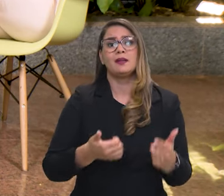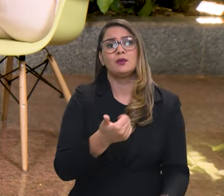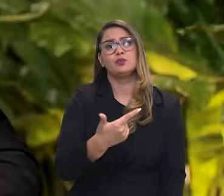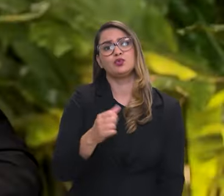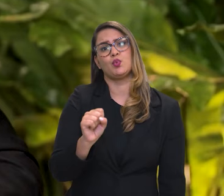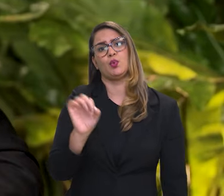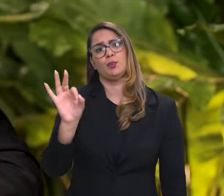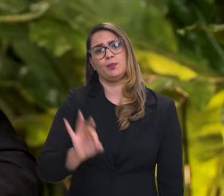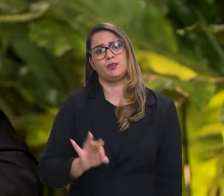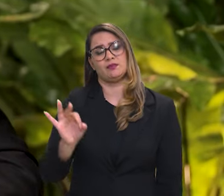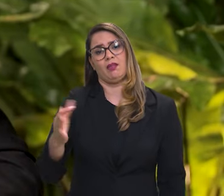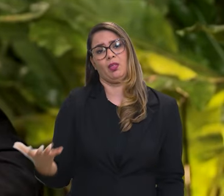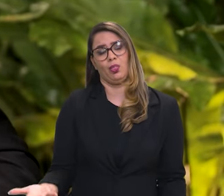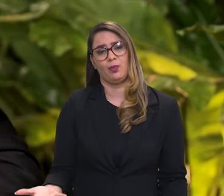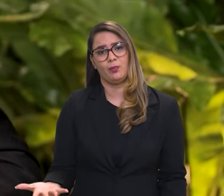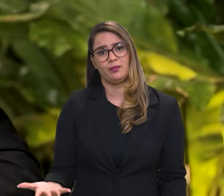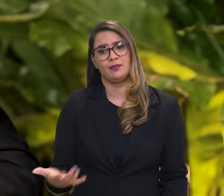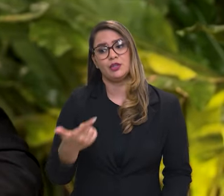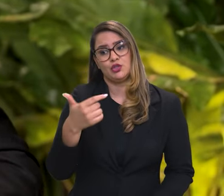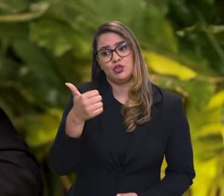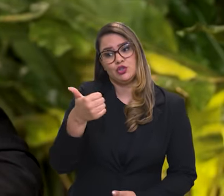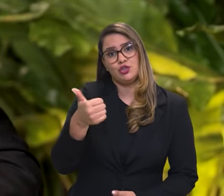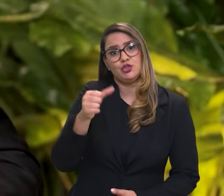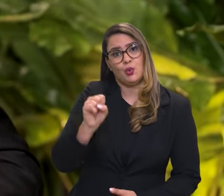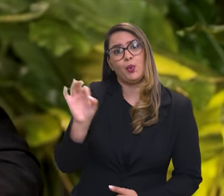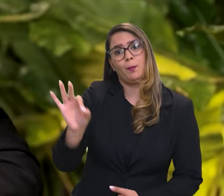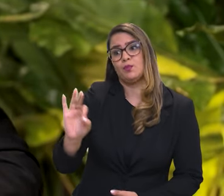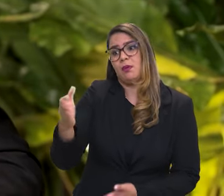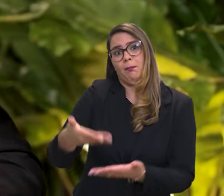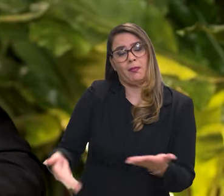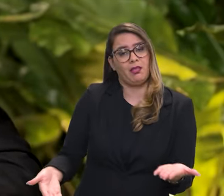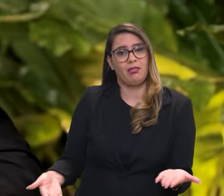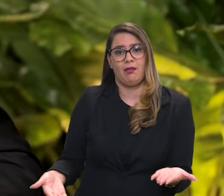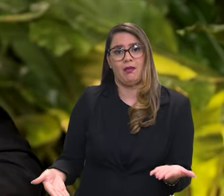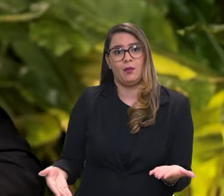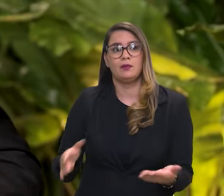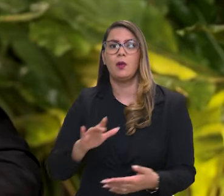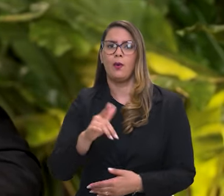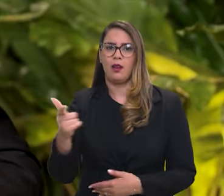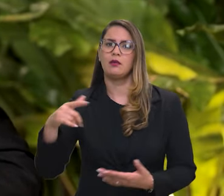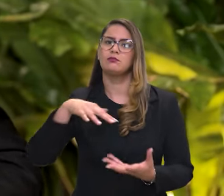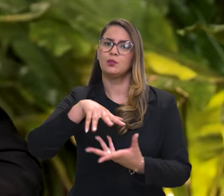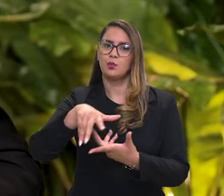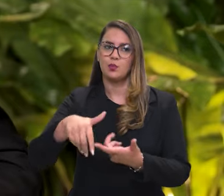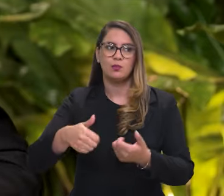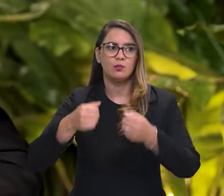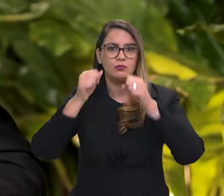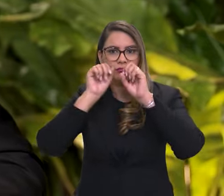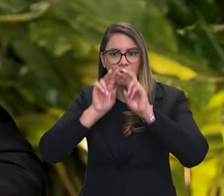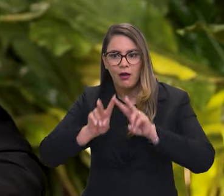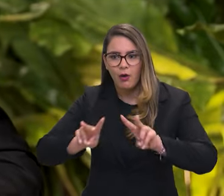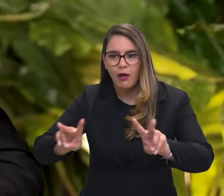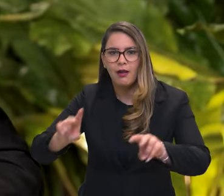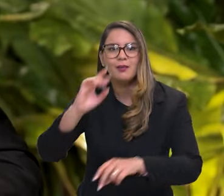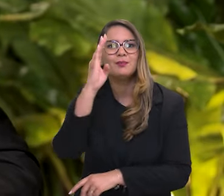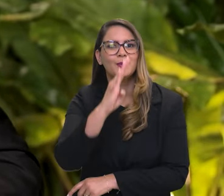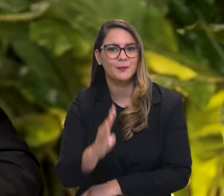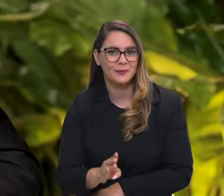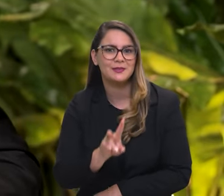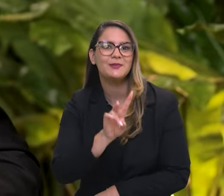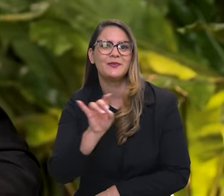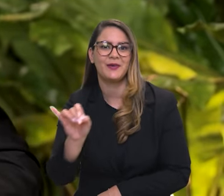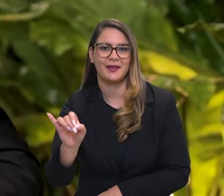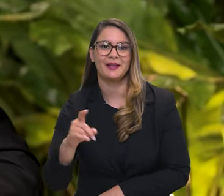perdeu 18% dessa floresta. Então, assim, sem sombra de dúvida, o mundo inteiro vai estar olhando para o